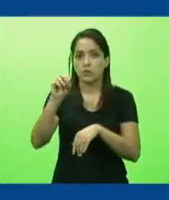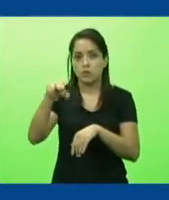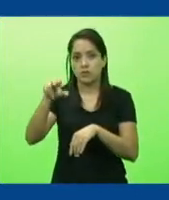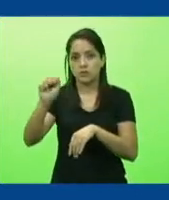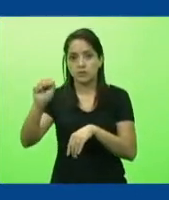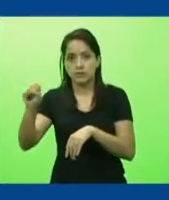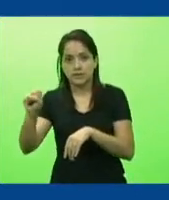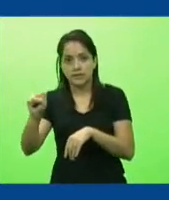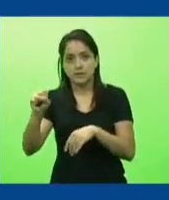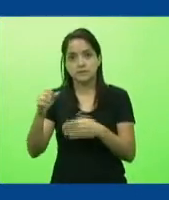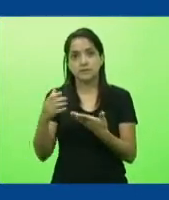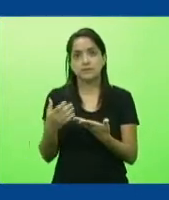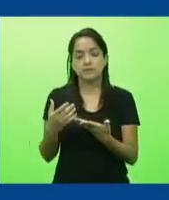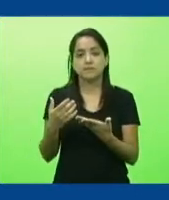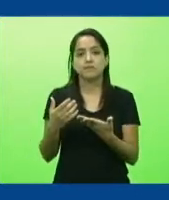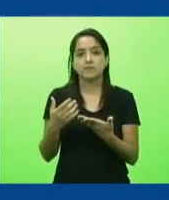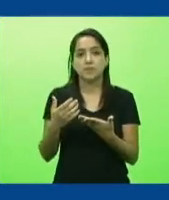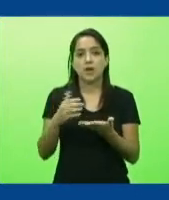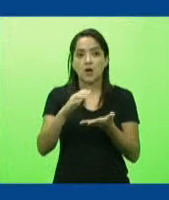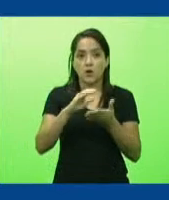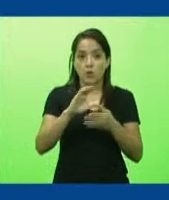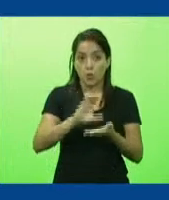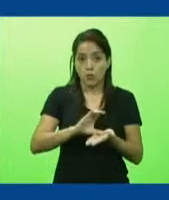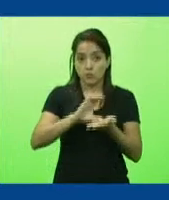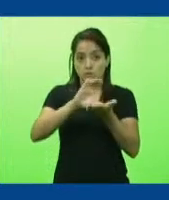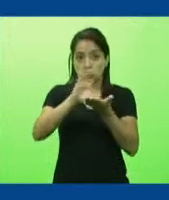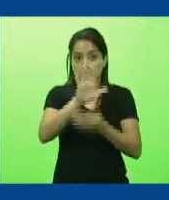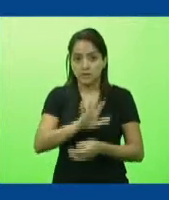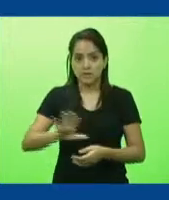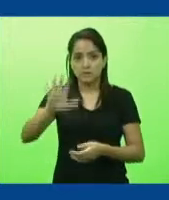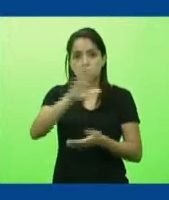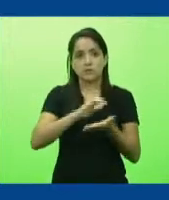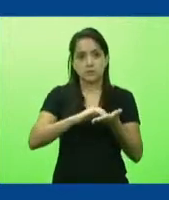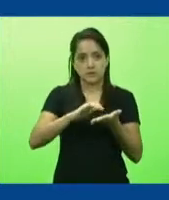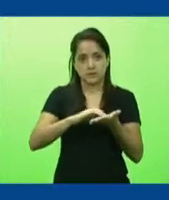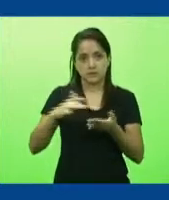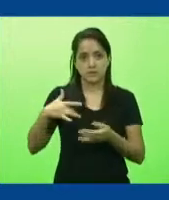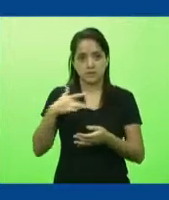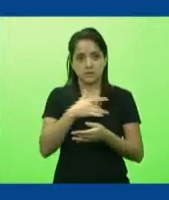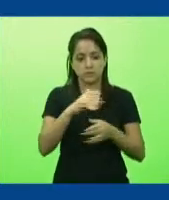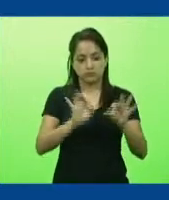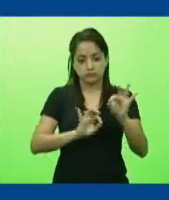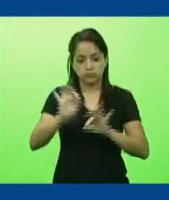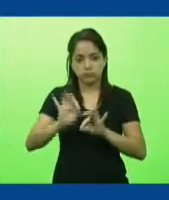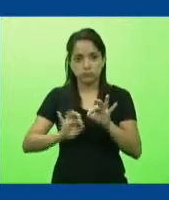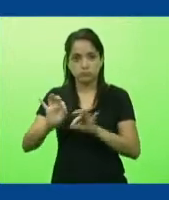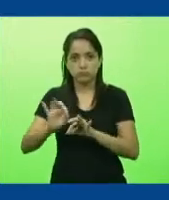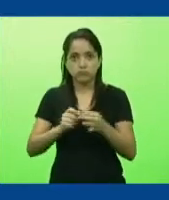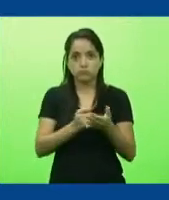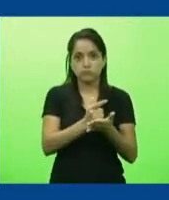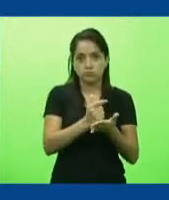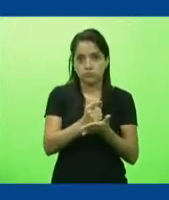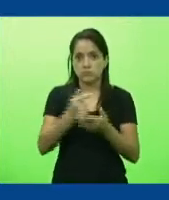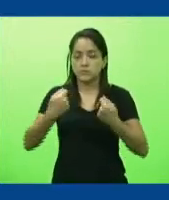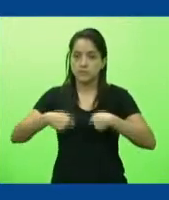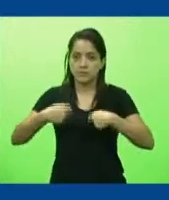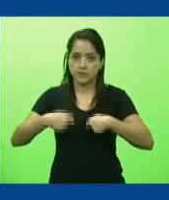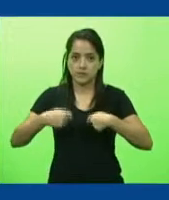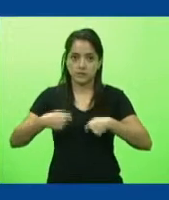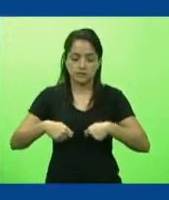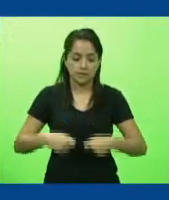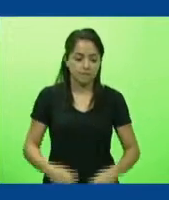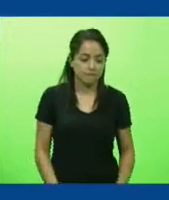fórum permanente Conselho Nacional de Secretários de Saúde está organizado para fazer aquisições se assim for necessário